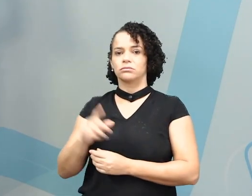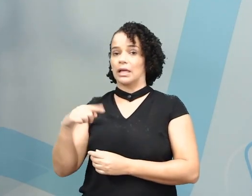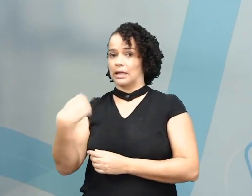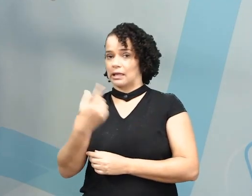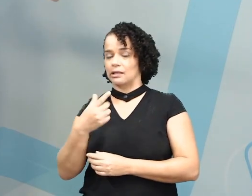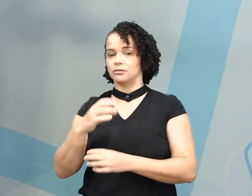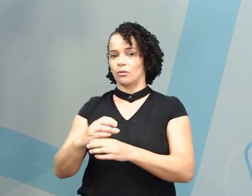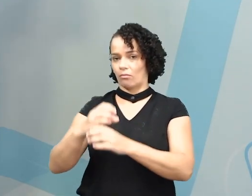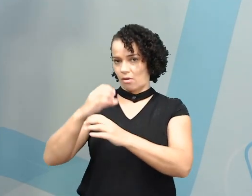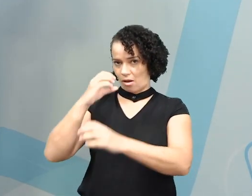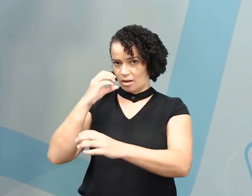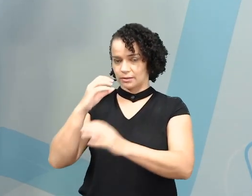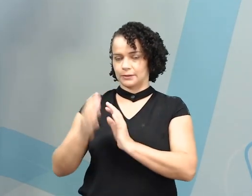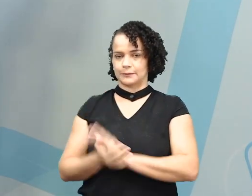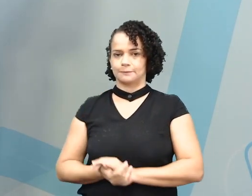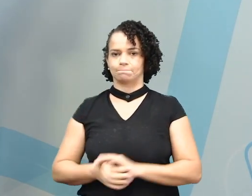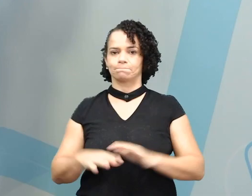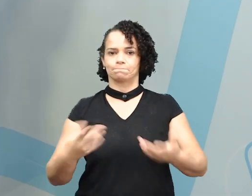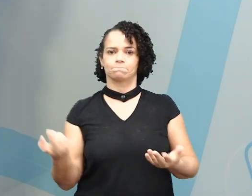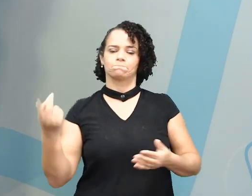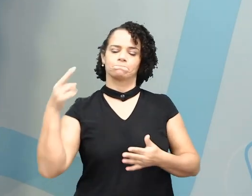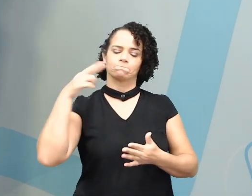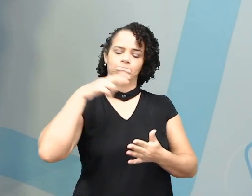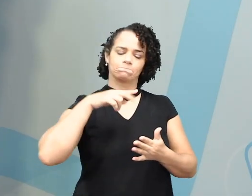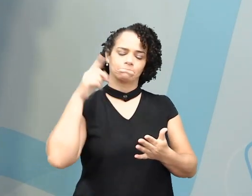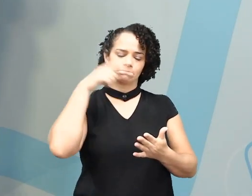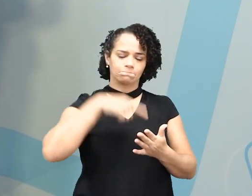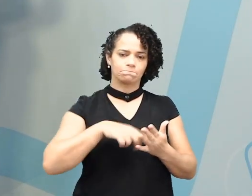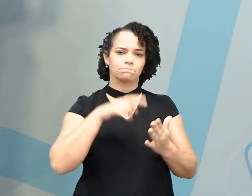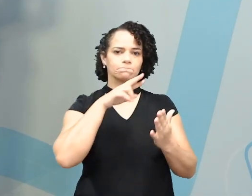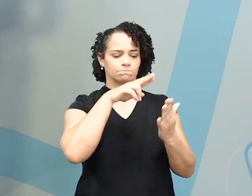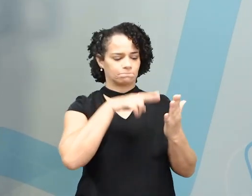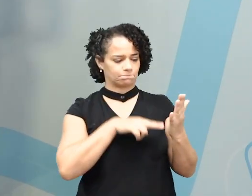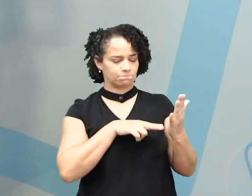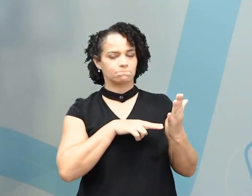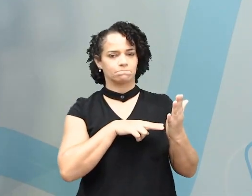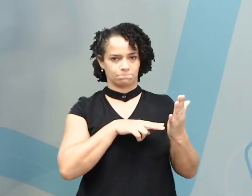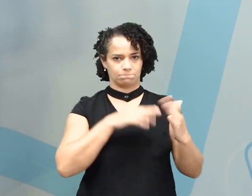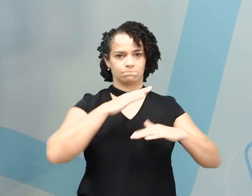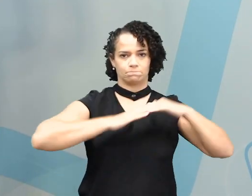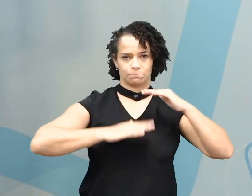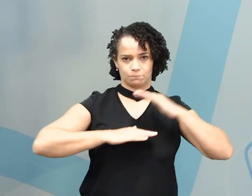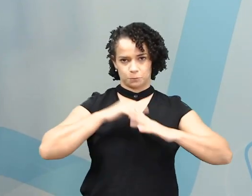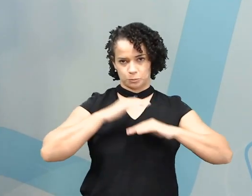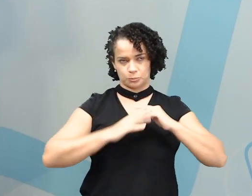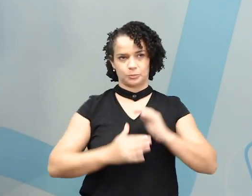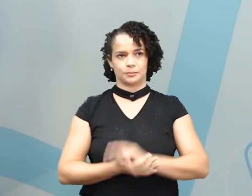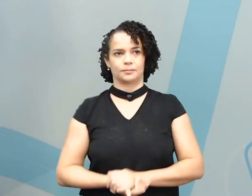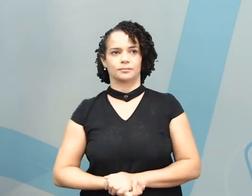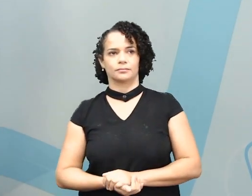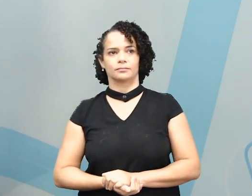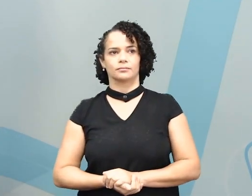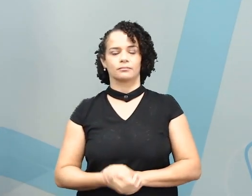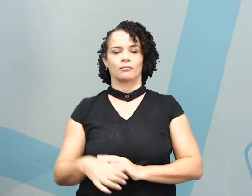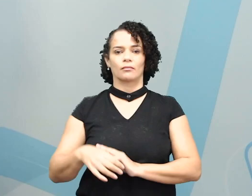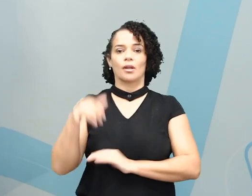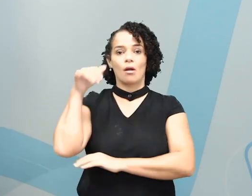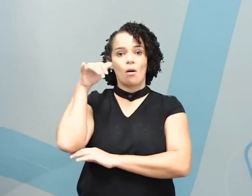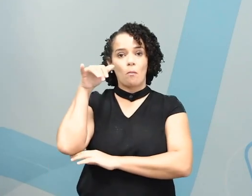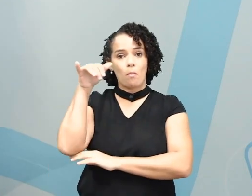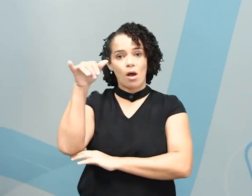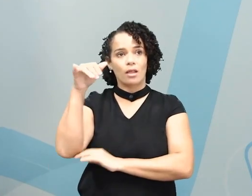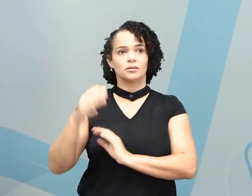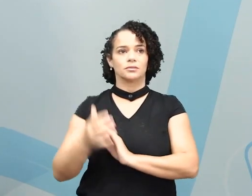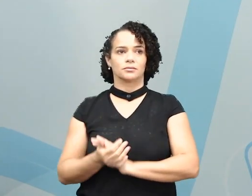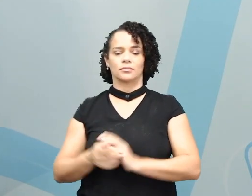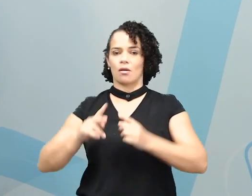Então, vamos revisar essas profissões. Pilot, mechanic, judge,